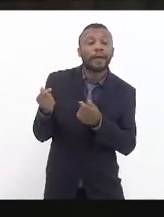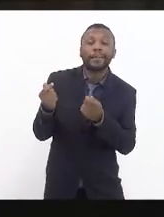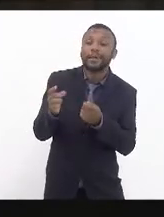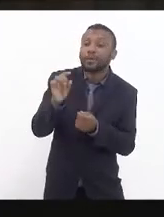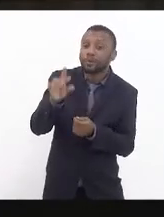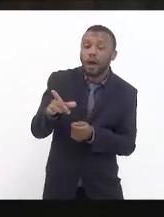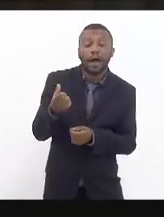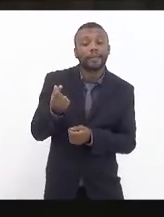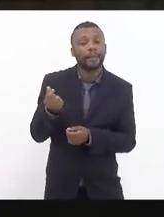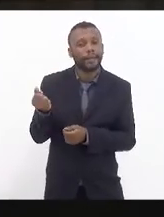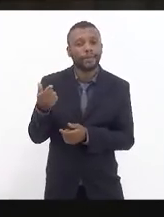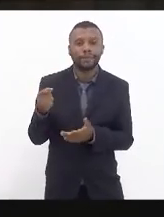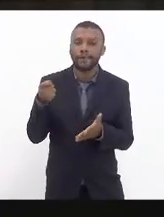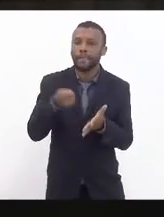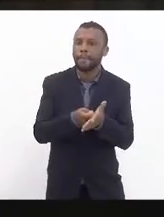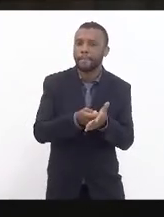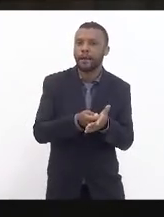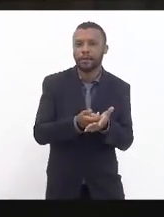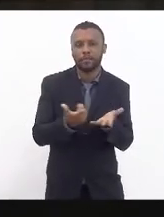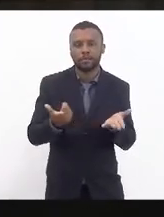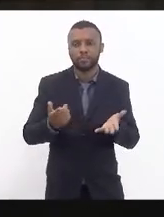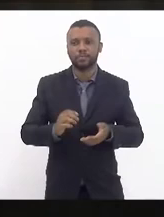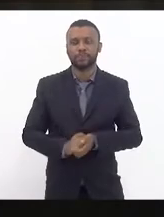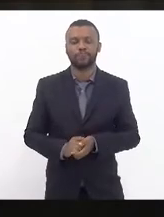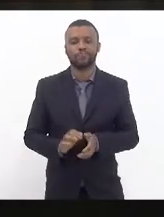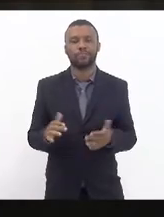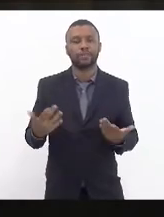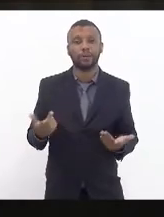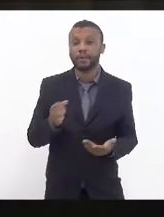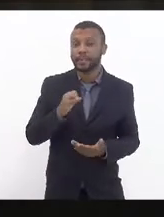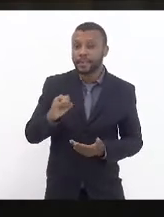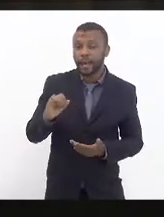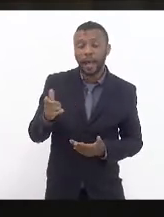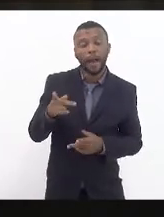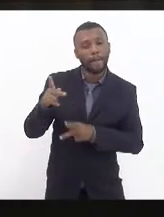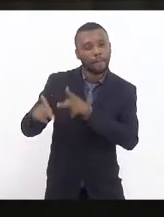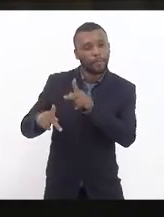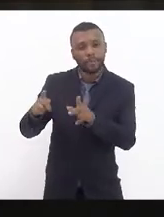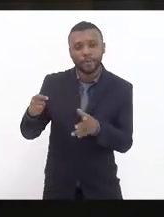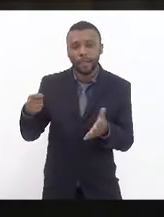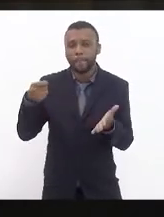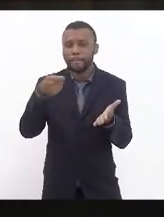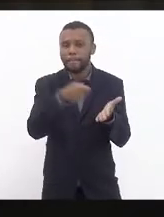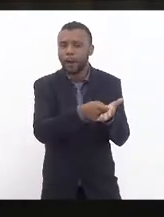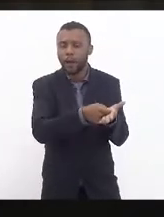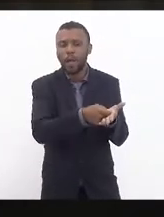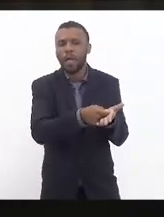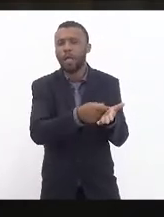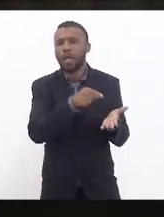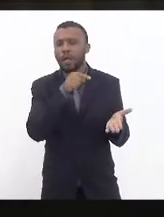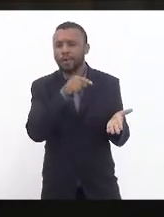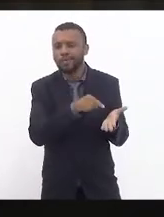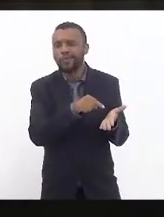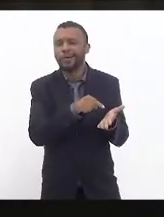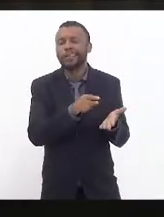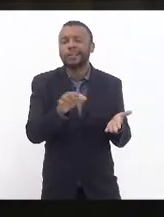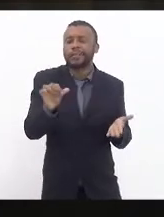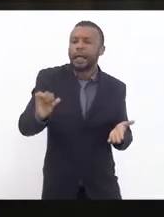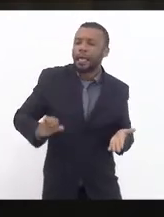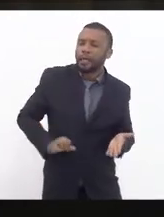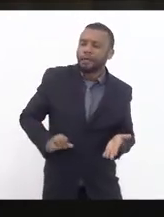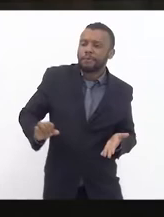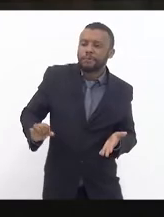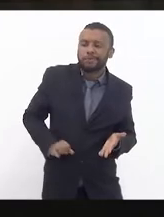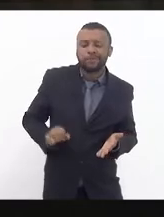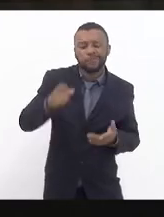tarifa olha se a população está pagando um pato está passando os seus perrengues como a gente